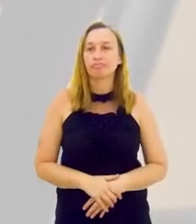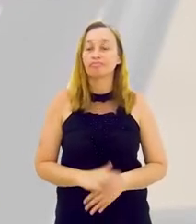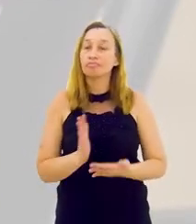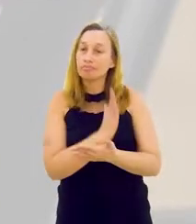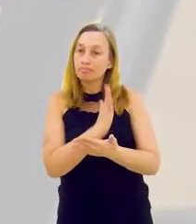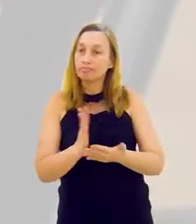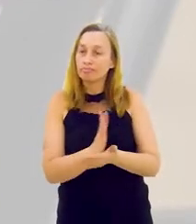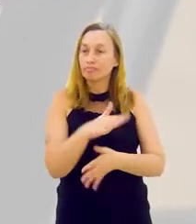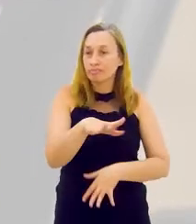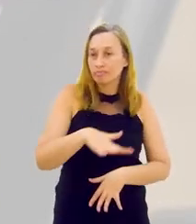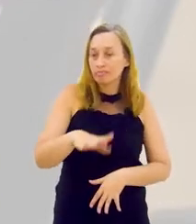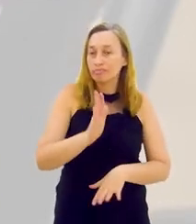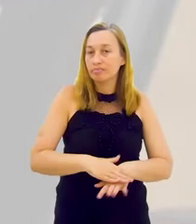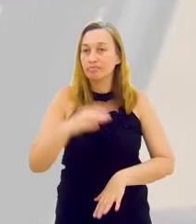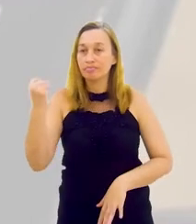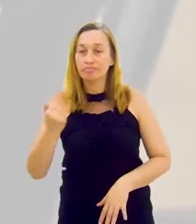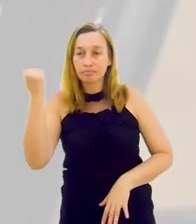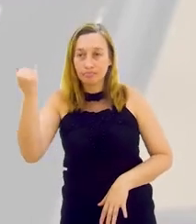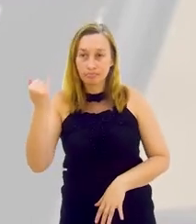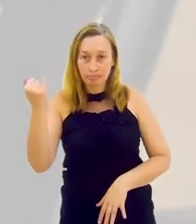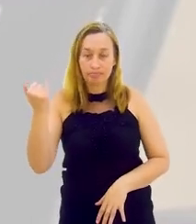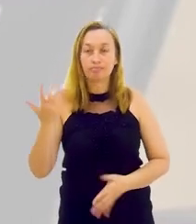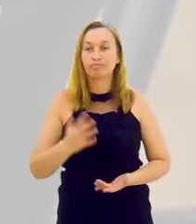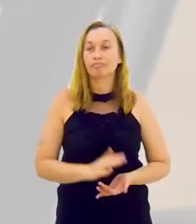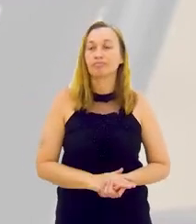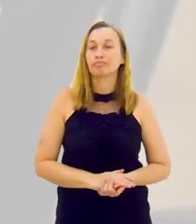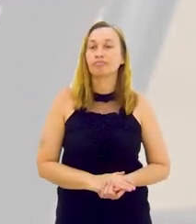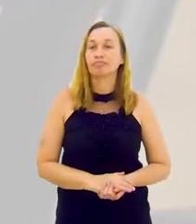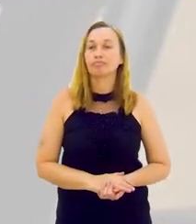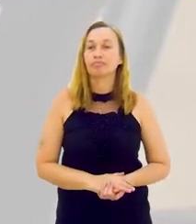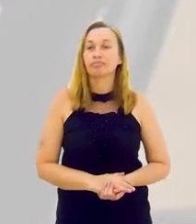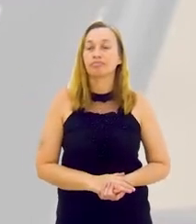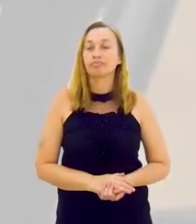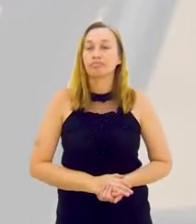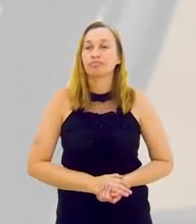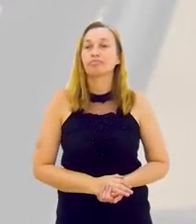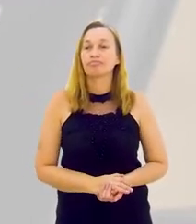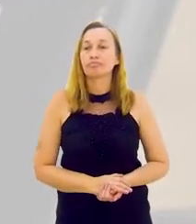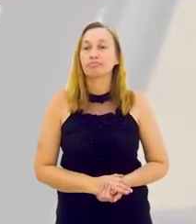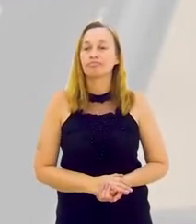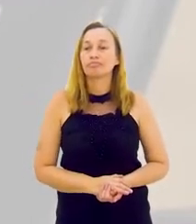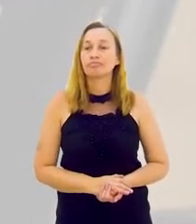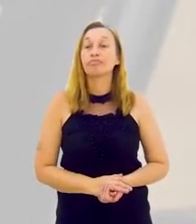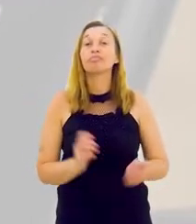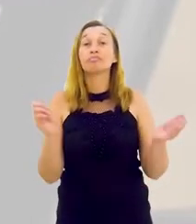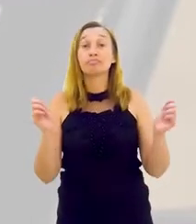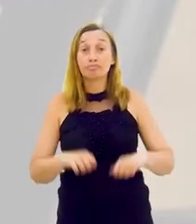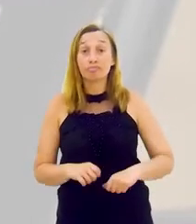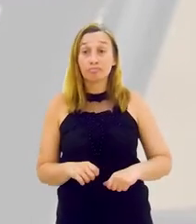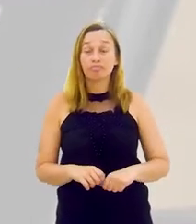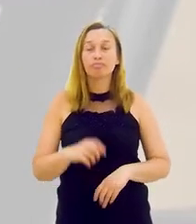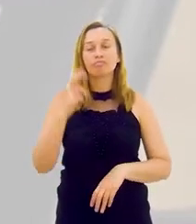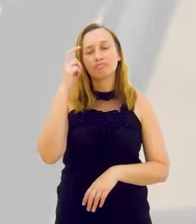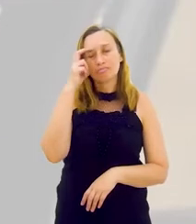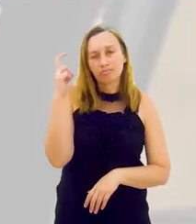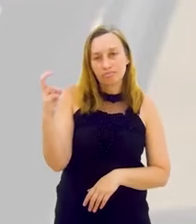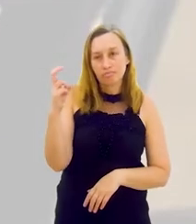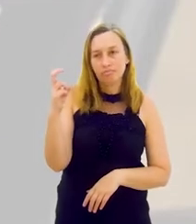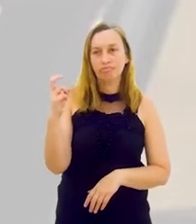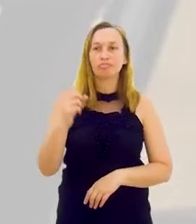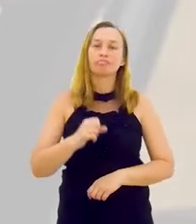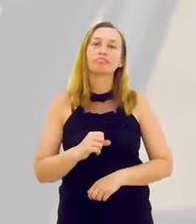em alguns setores, é considerado até mais importante a hard skills. São essas soft skills, que são as